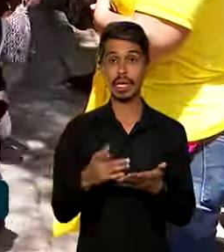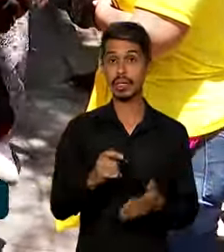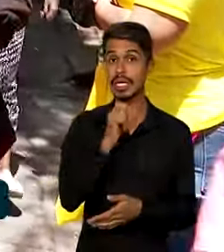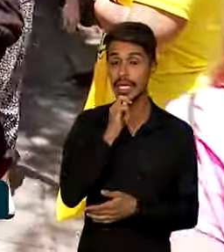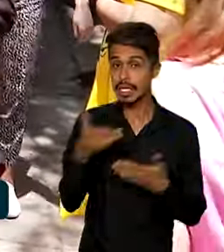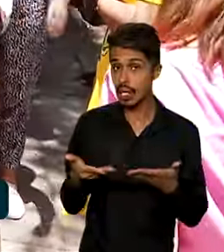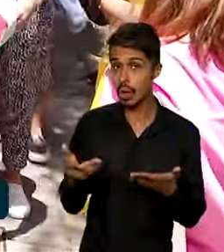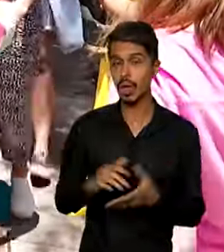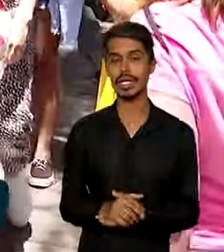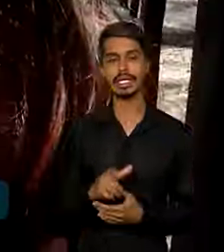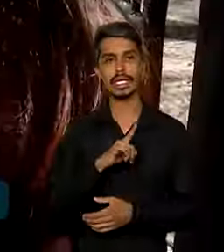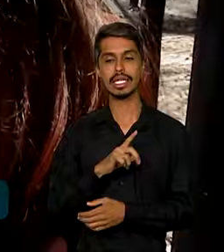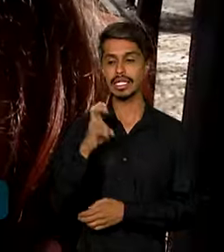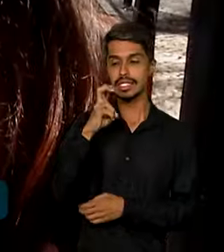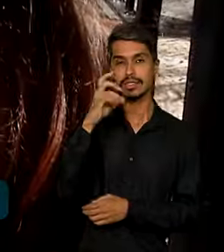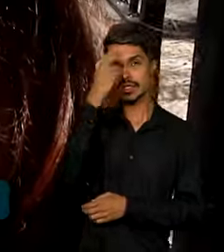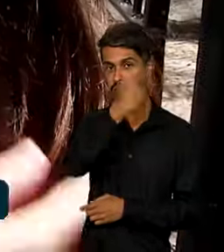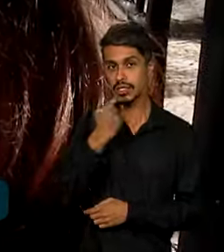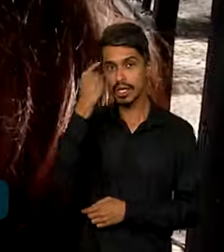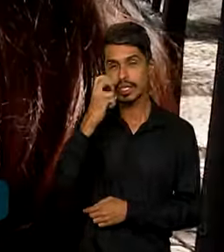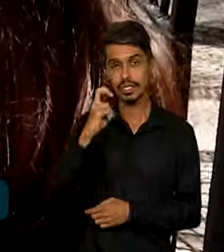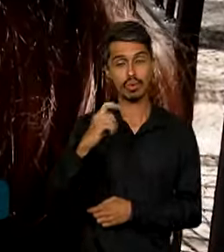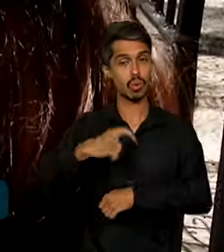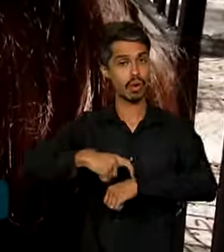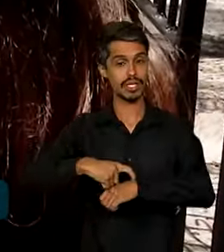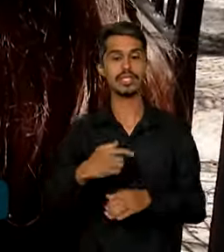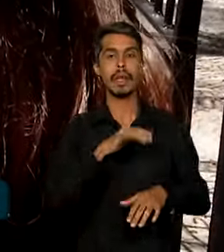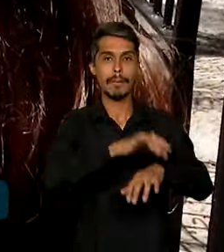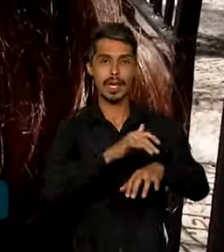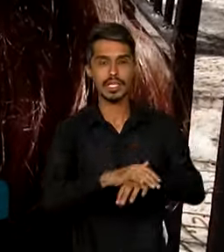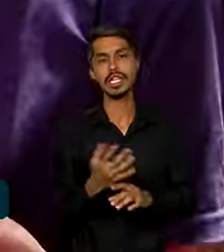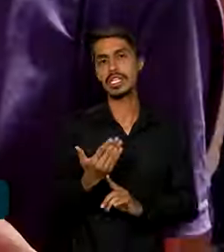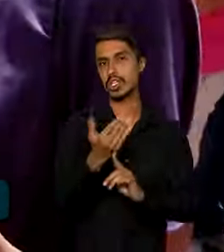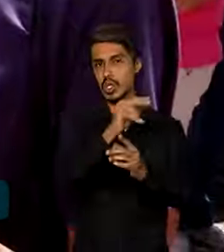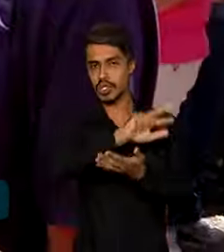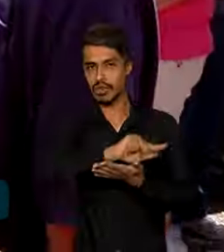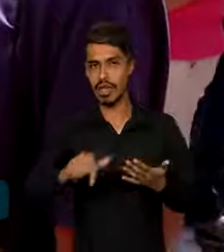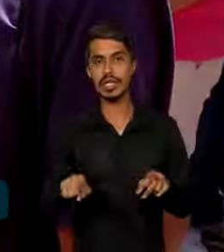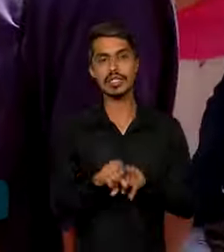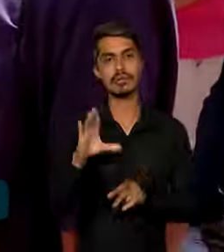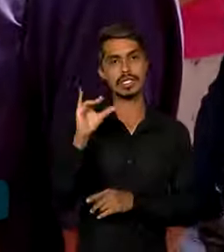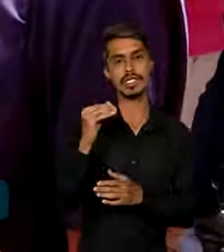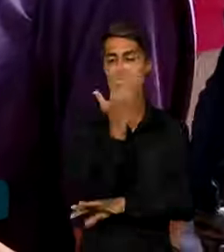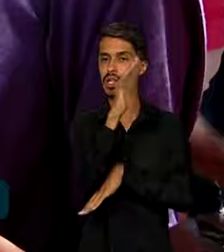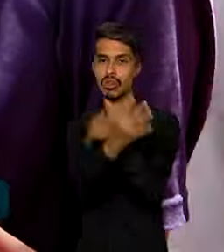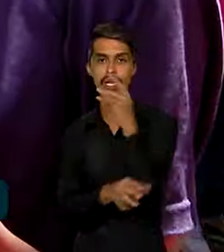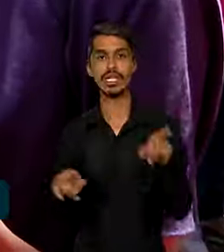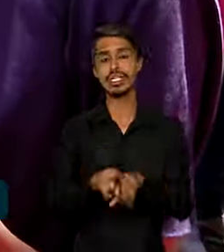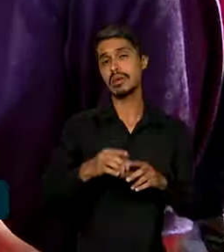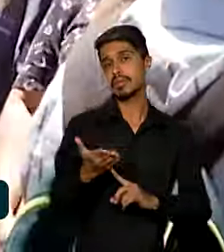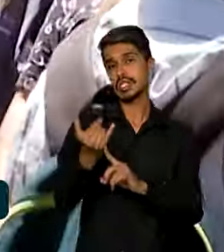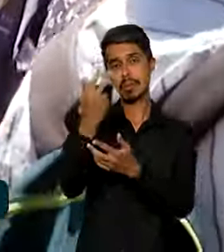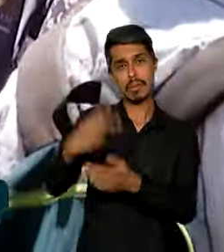páreo terão cinco horas para resolver questões de matemática e suas tecnologias e ciências da natureza e suas